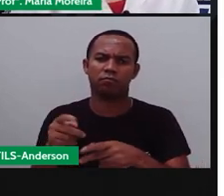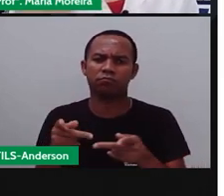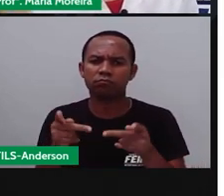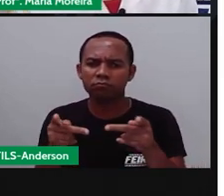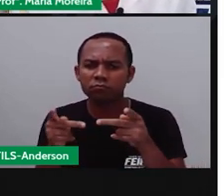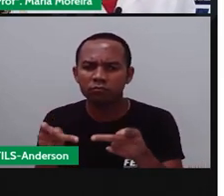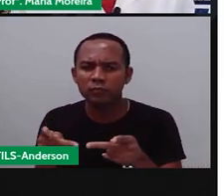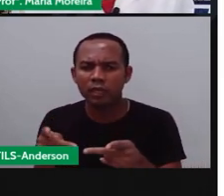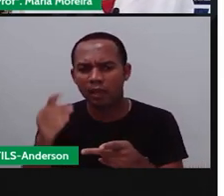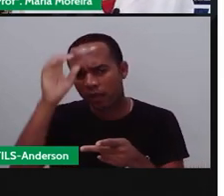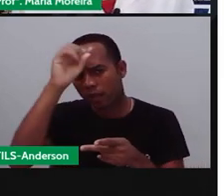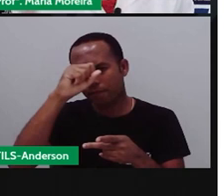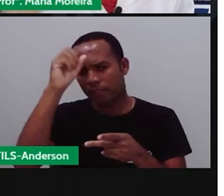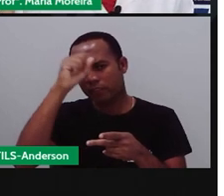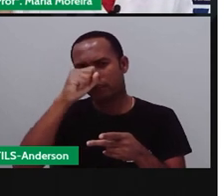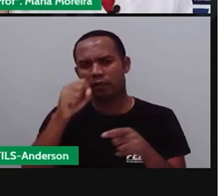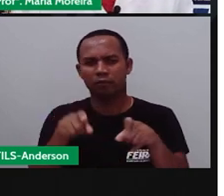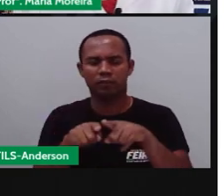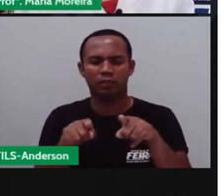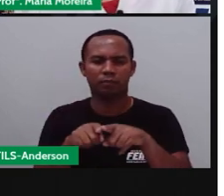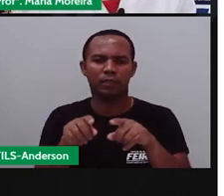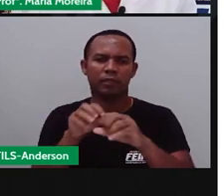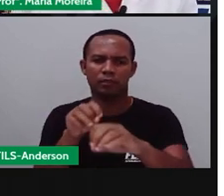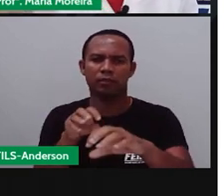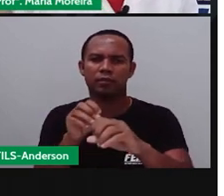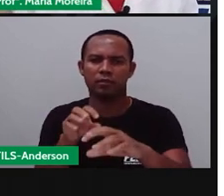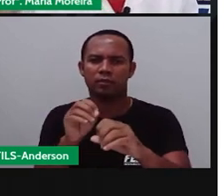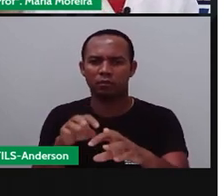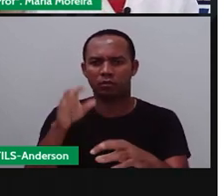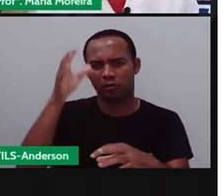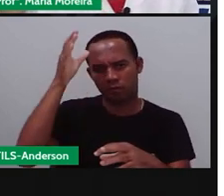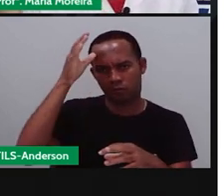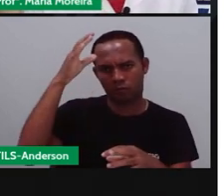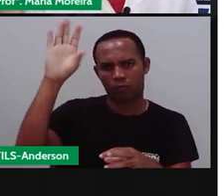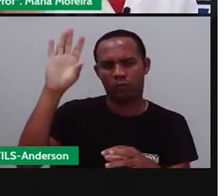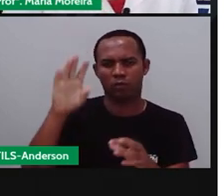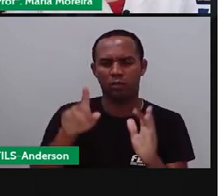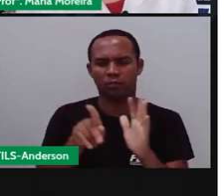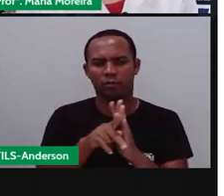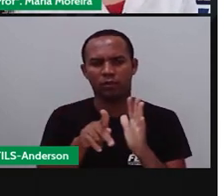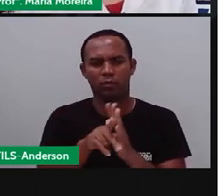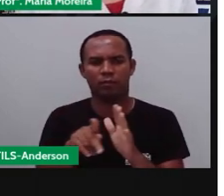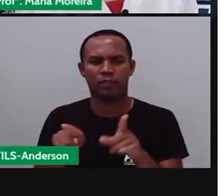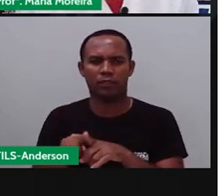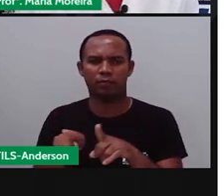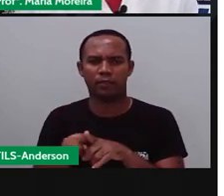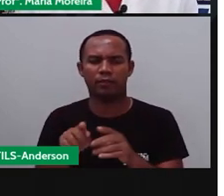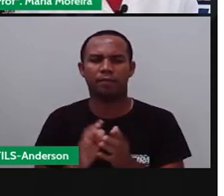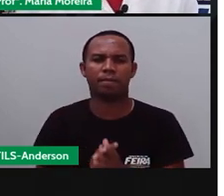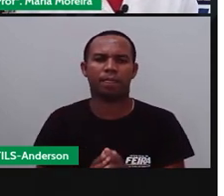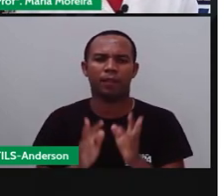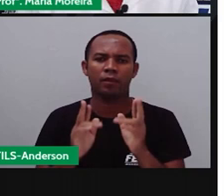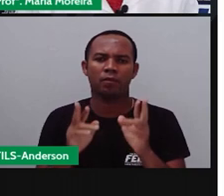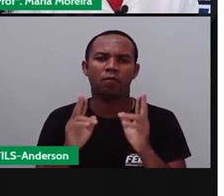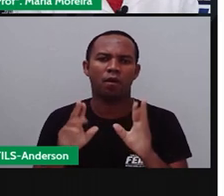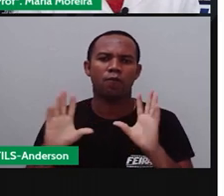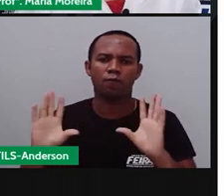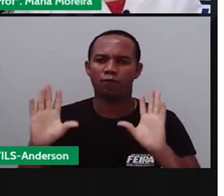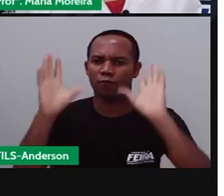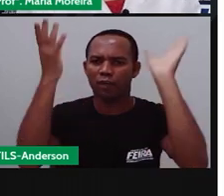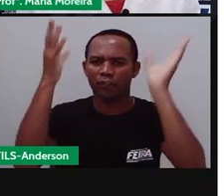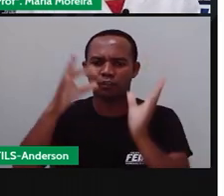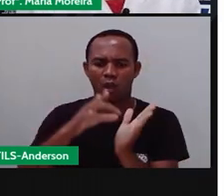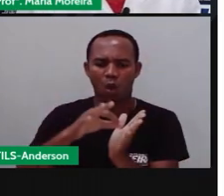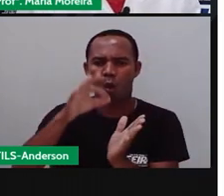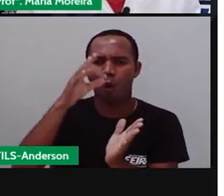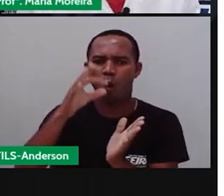eles ficam aí na região sul. Tanto que até hoje, né? Lá, a gente pensa aí pela questão da festa da uva. A cultura